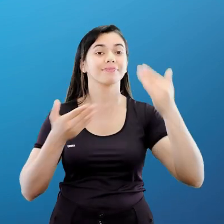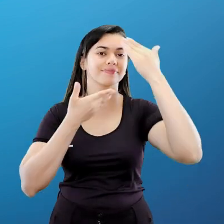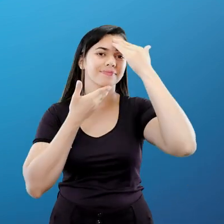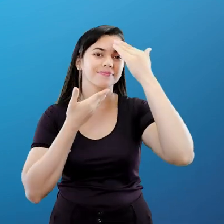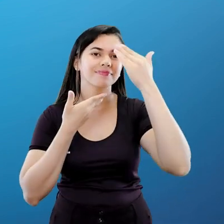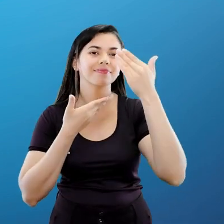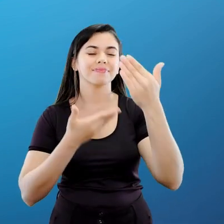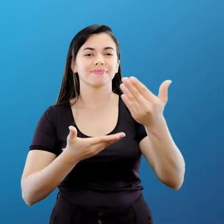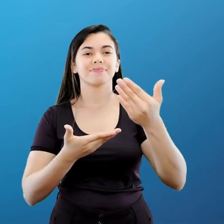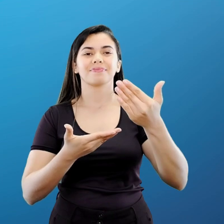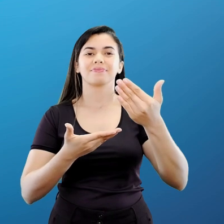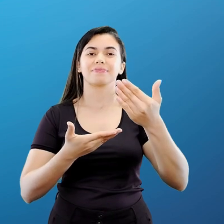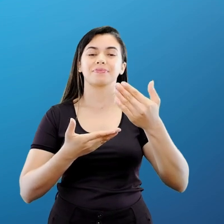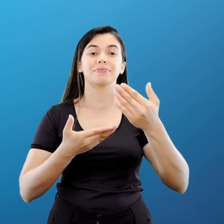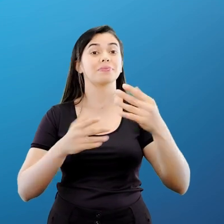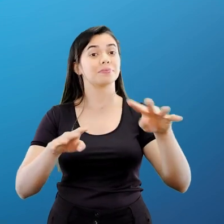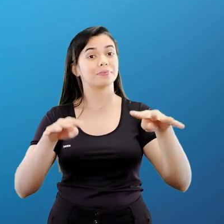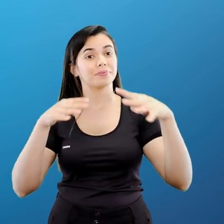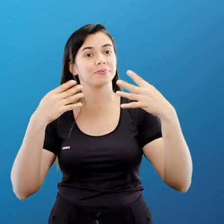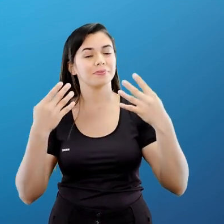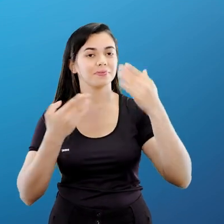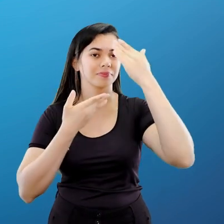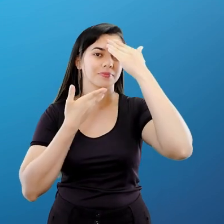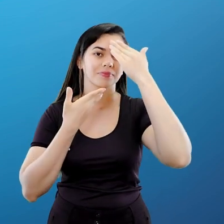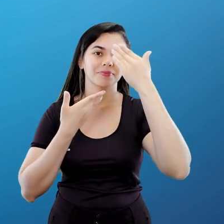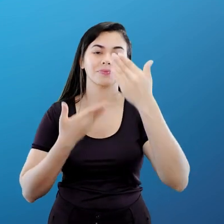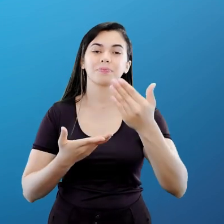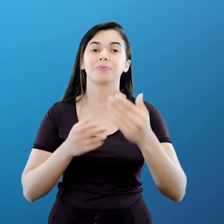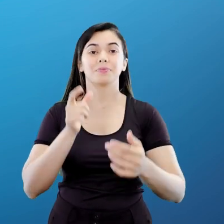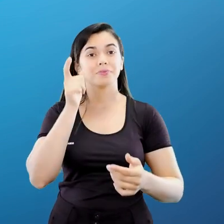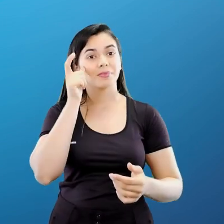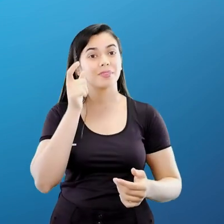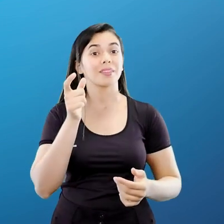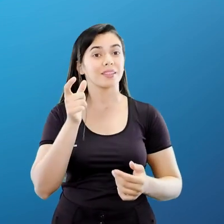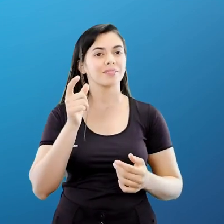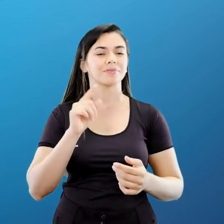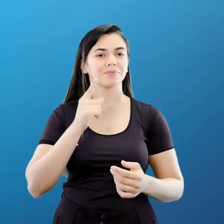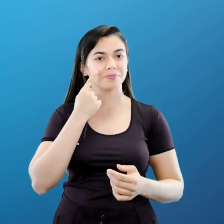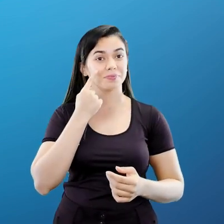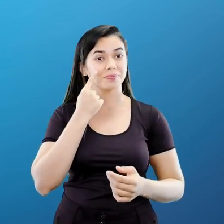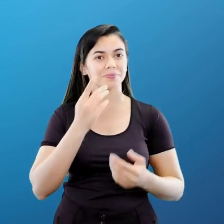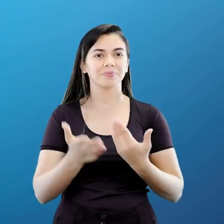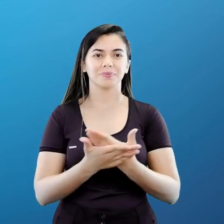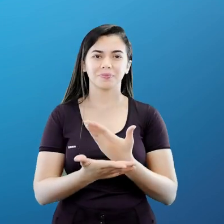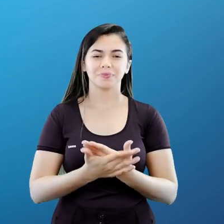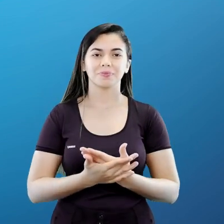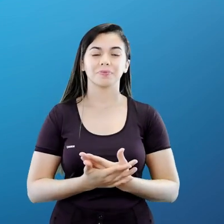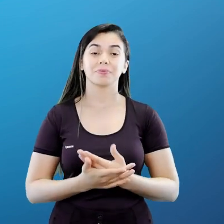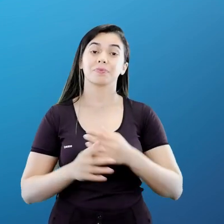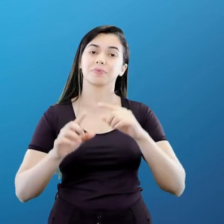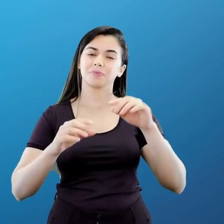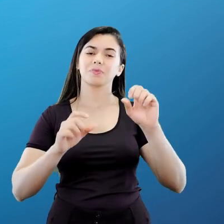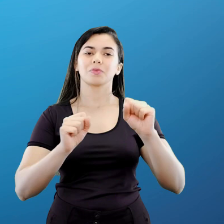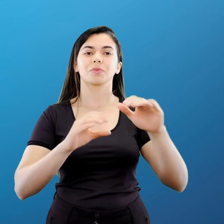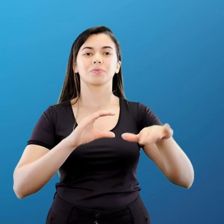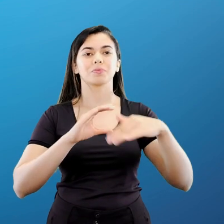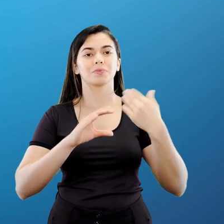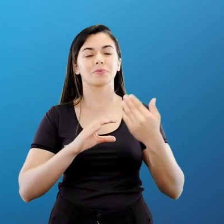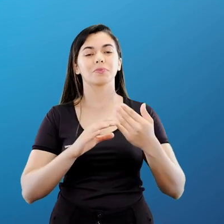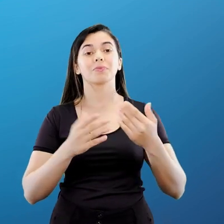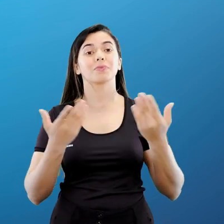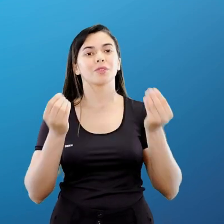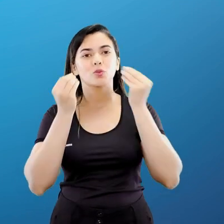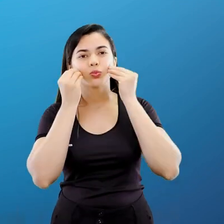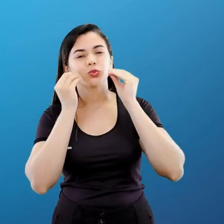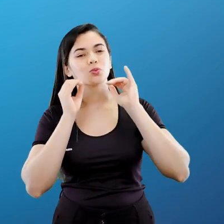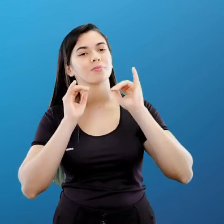Obrigado, tá bom? Obrigado pela audiência, obrigado por assistir nossas aulas. E manda um alô pra gente, é isso. Um